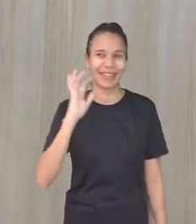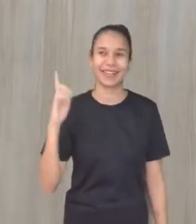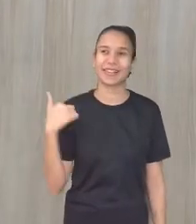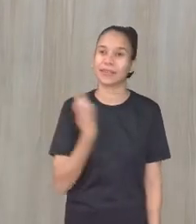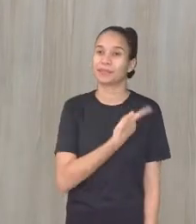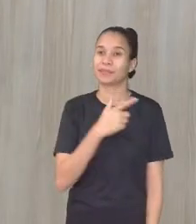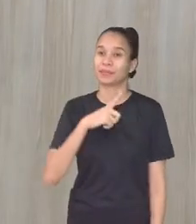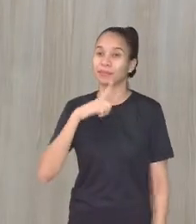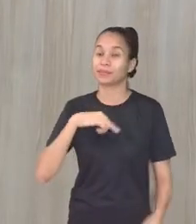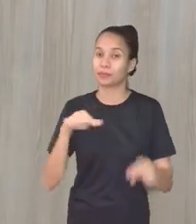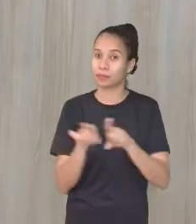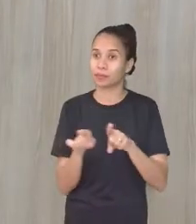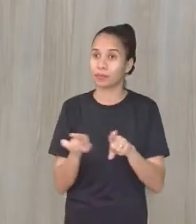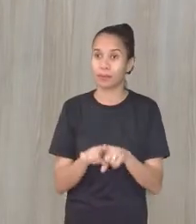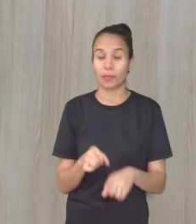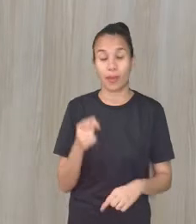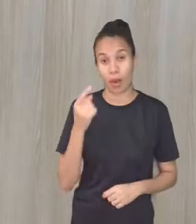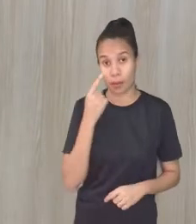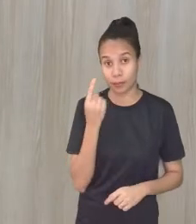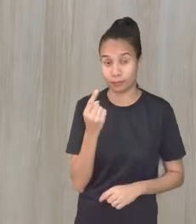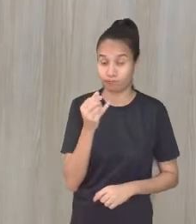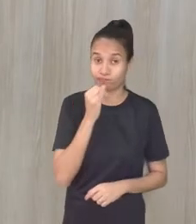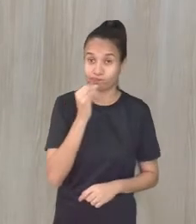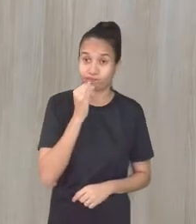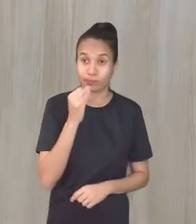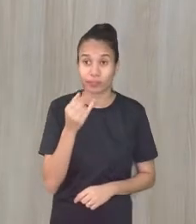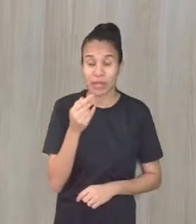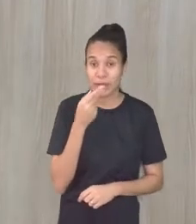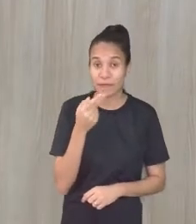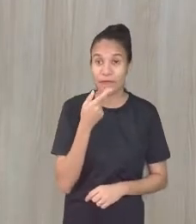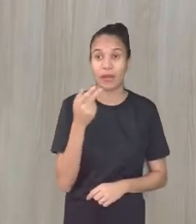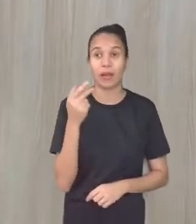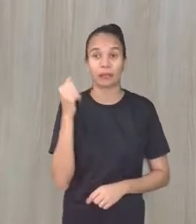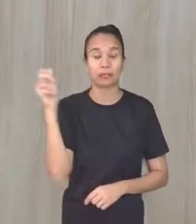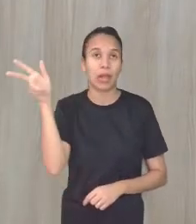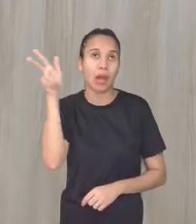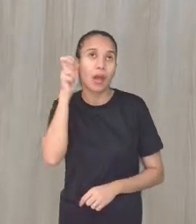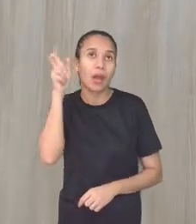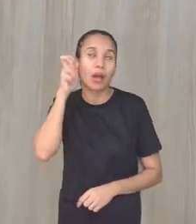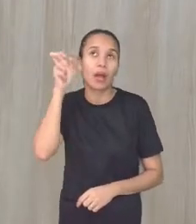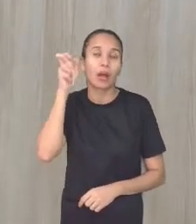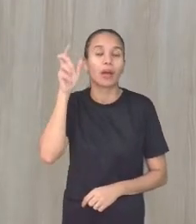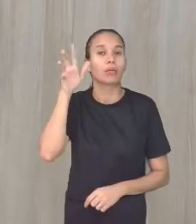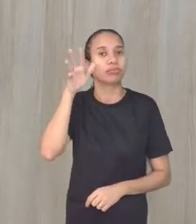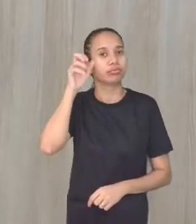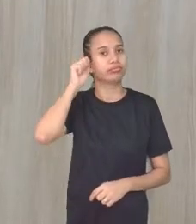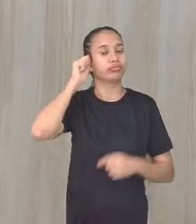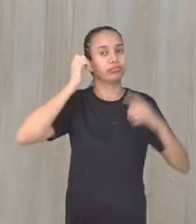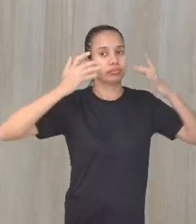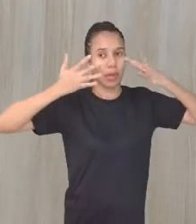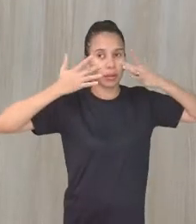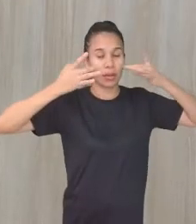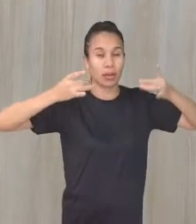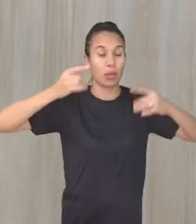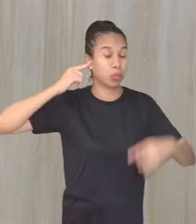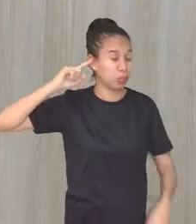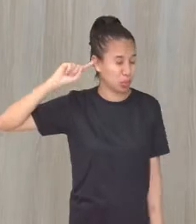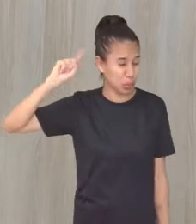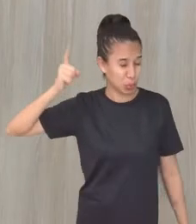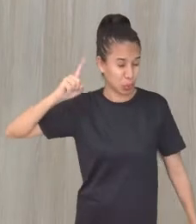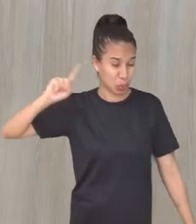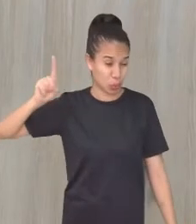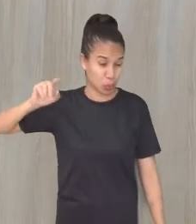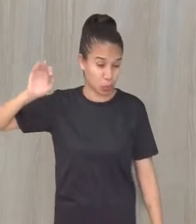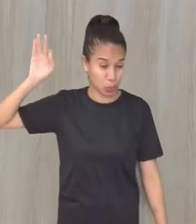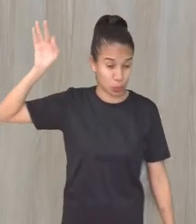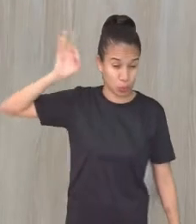nós temos mais? Ah, gente, quando a gente fala de audição, vem um sinal de alerta que é o zumbido. Alguém já